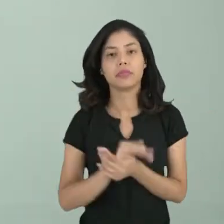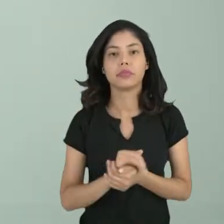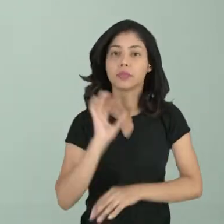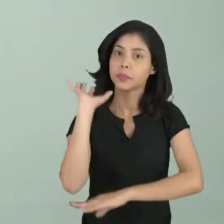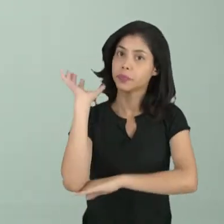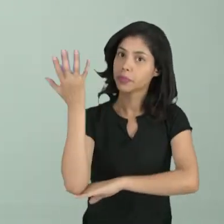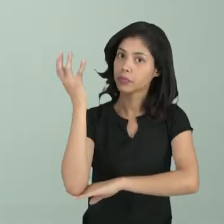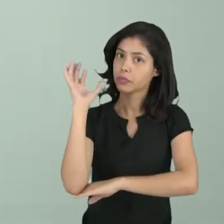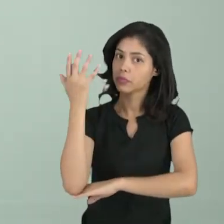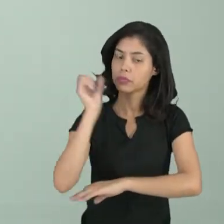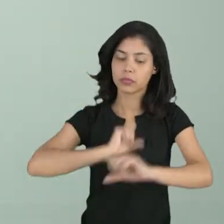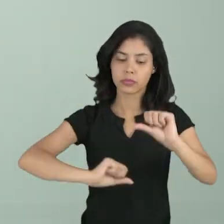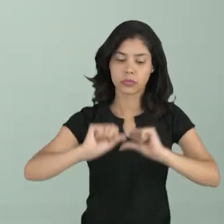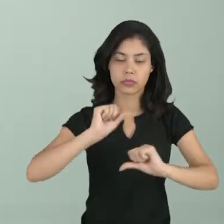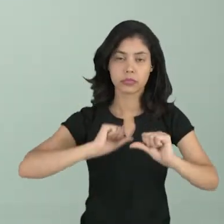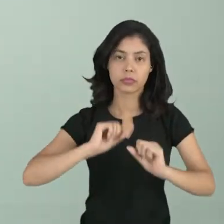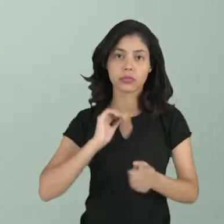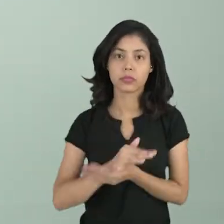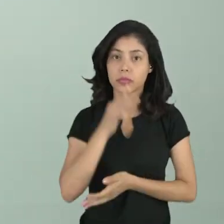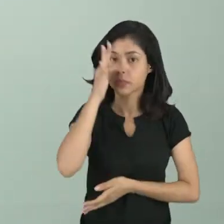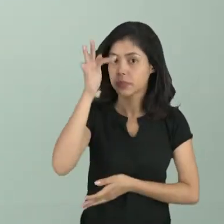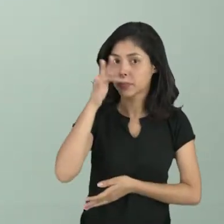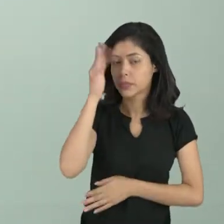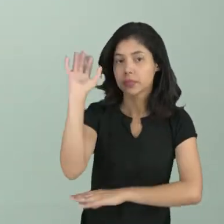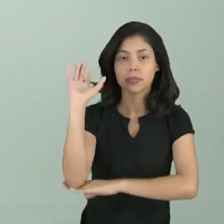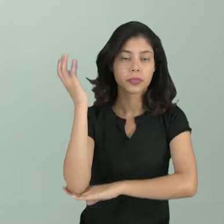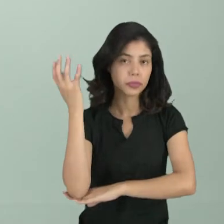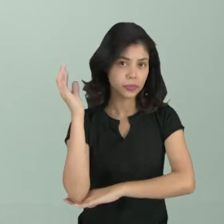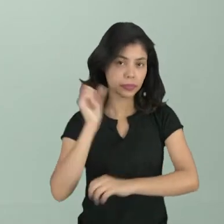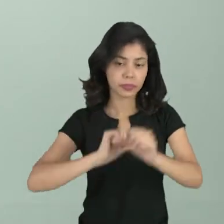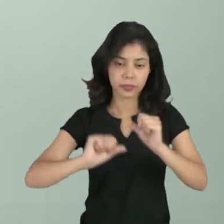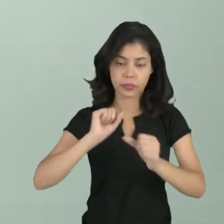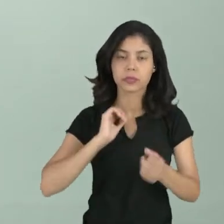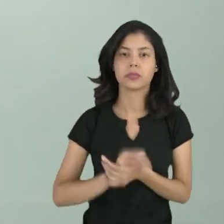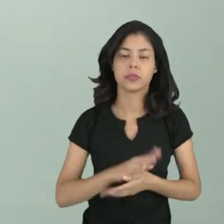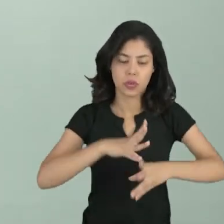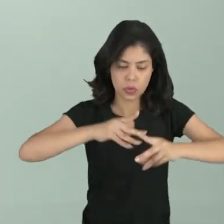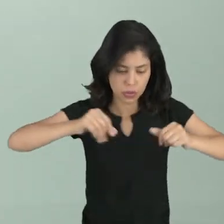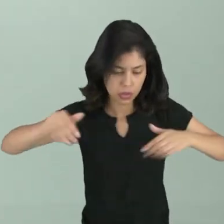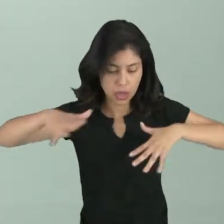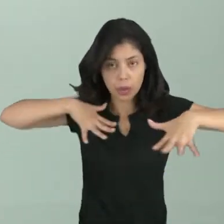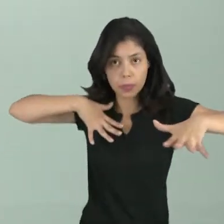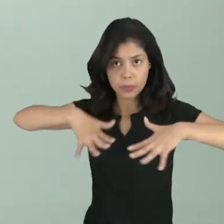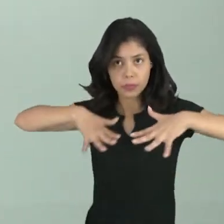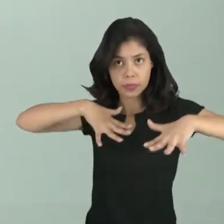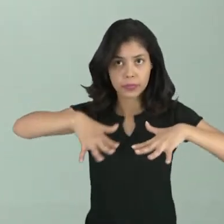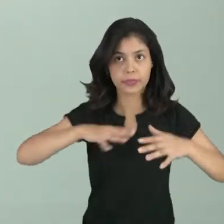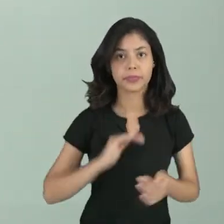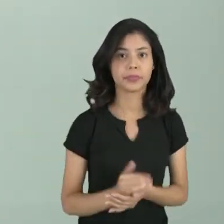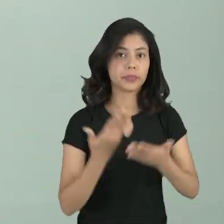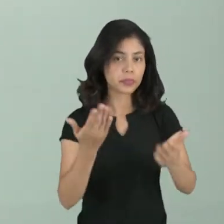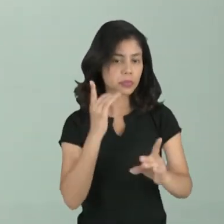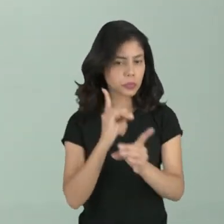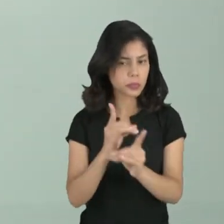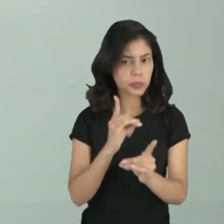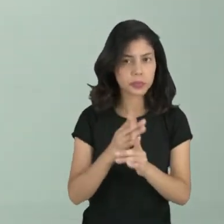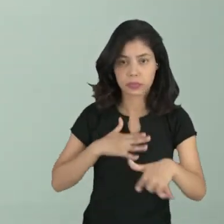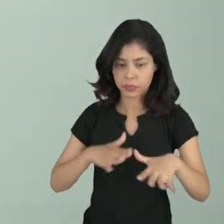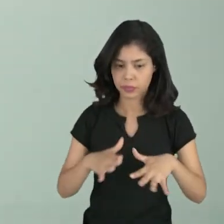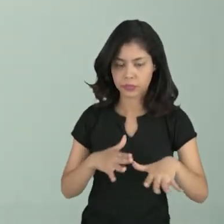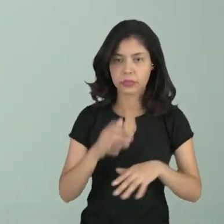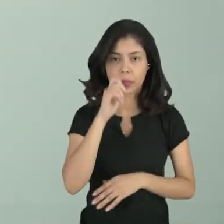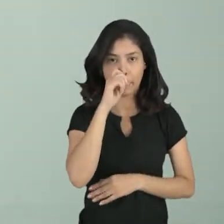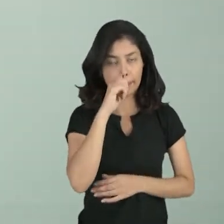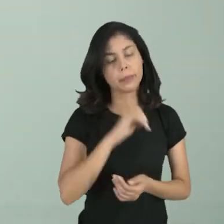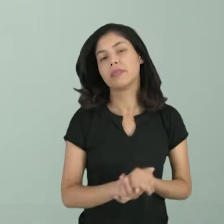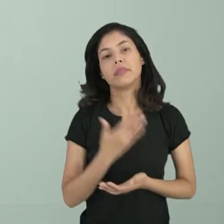plantas, elas mudam. As flores, elas mudam. A terra está em movimento. Então, ele identificou essa mudança.